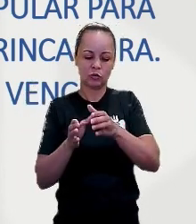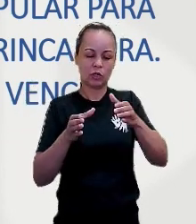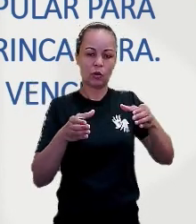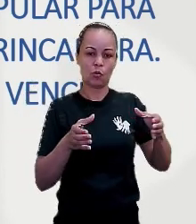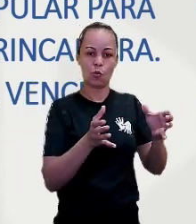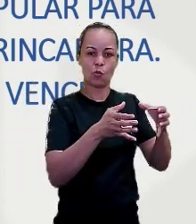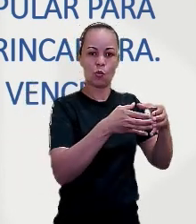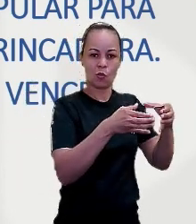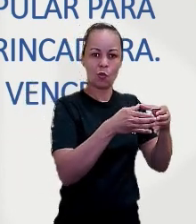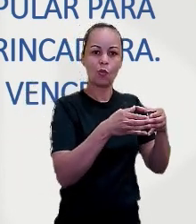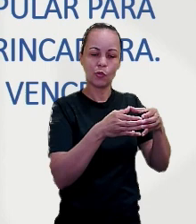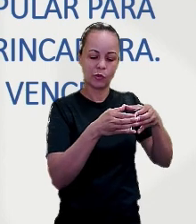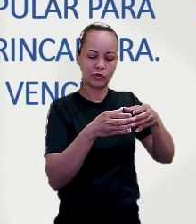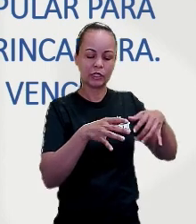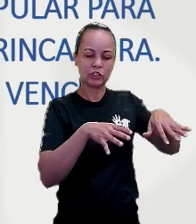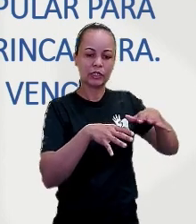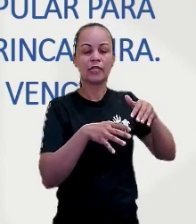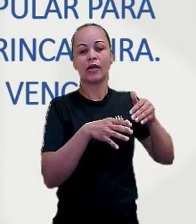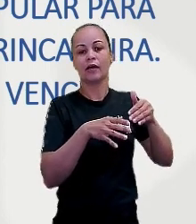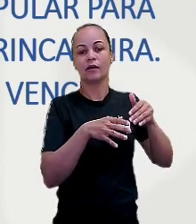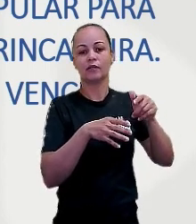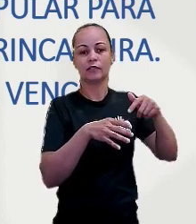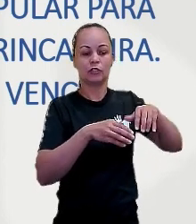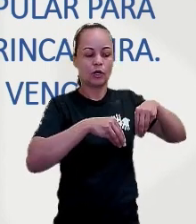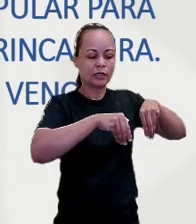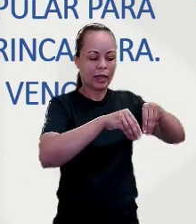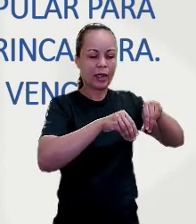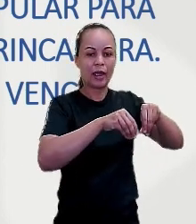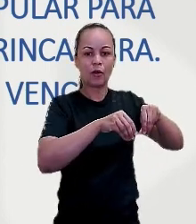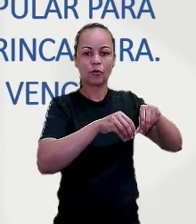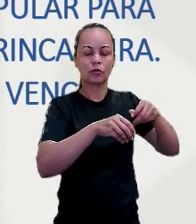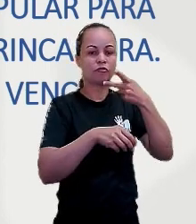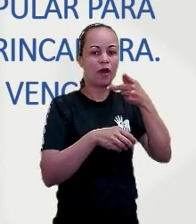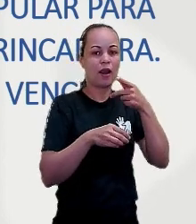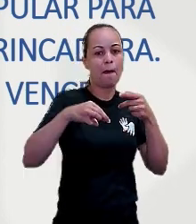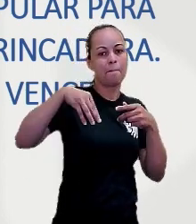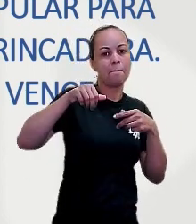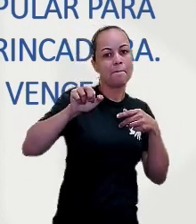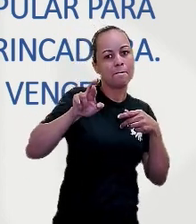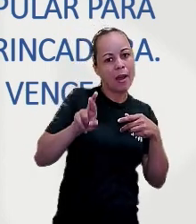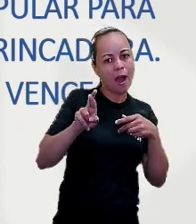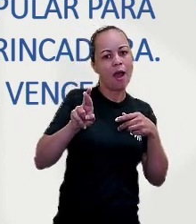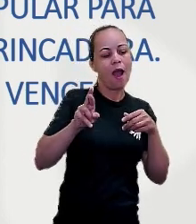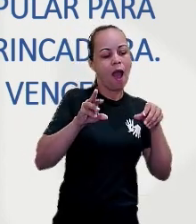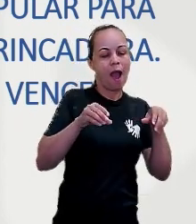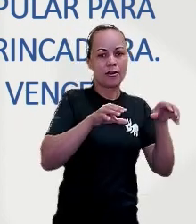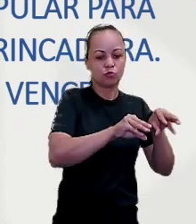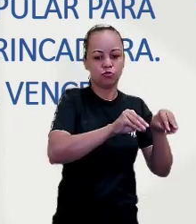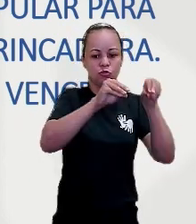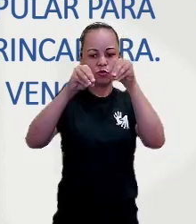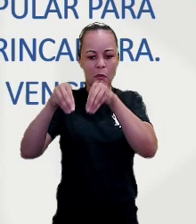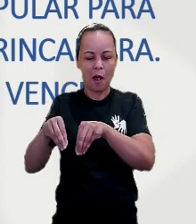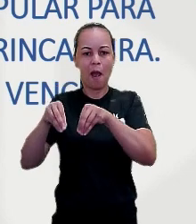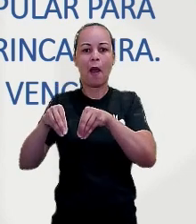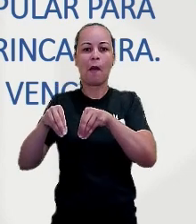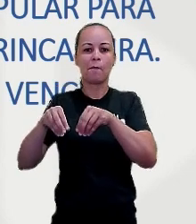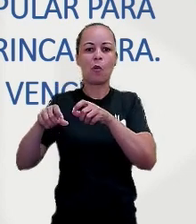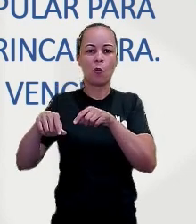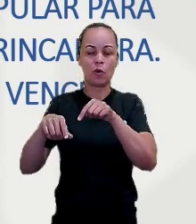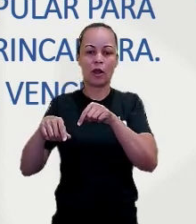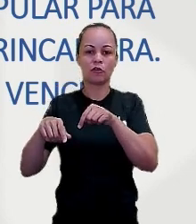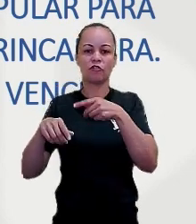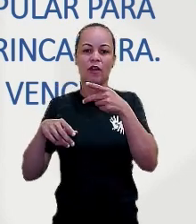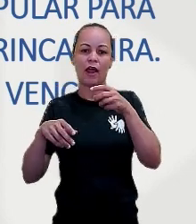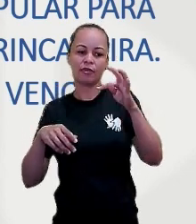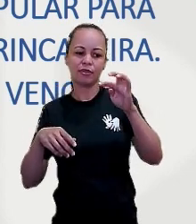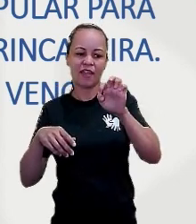Ao falar mar, todas saltam ao mesmo tempo para o lado mar. Ao falar terra, voltam para o